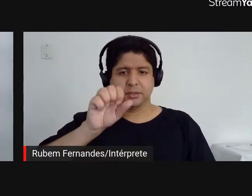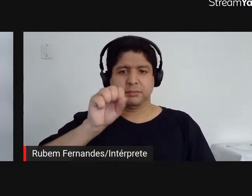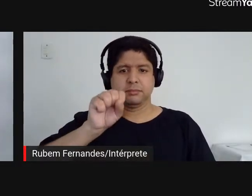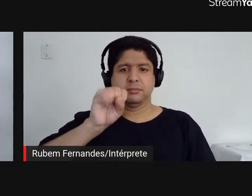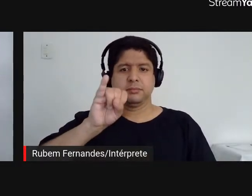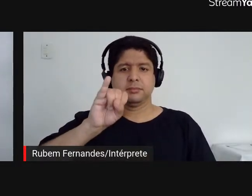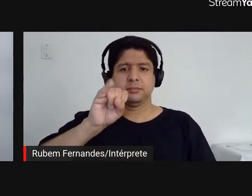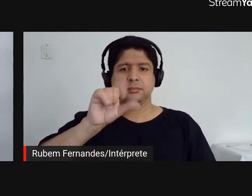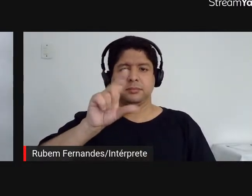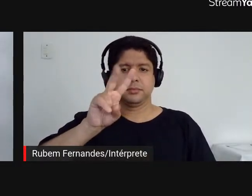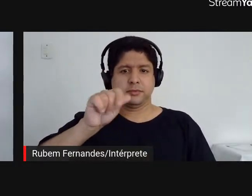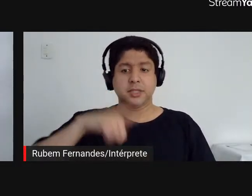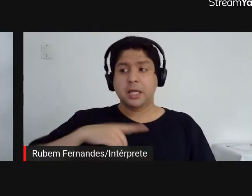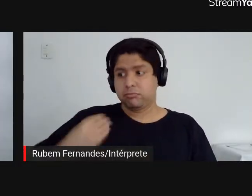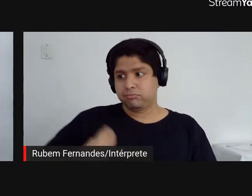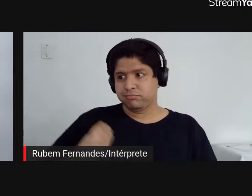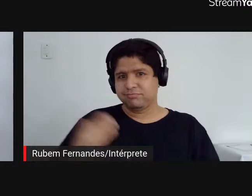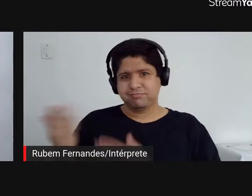A minha.